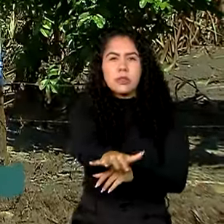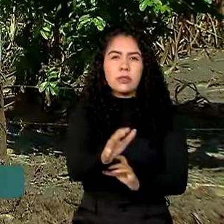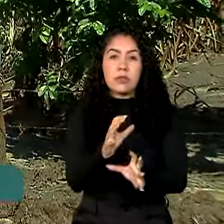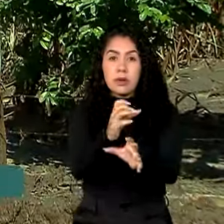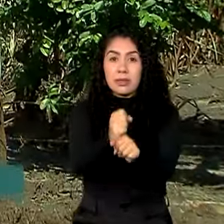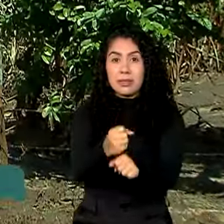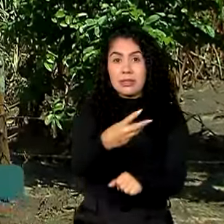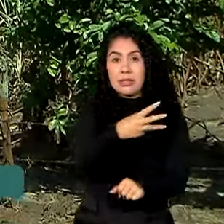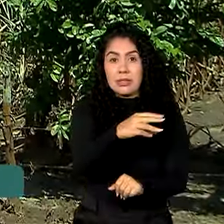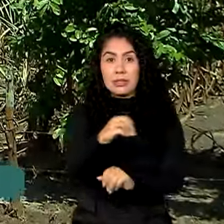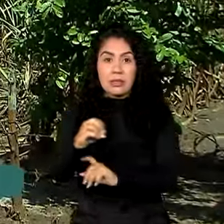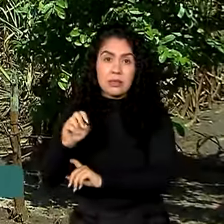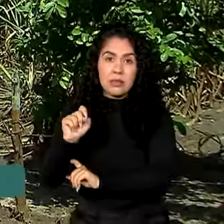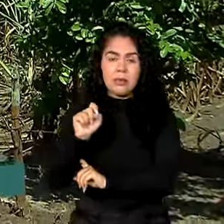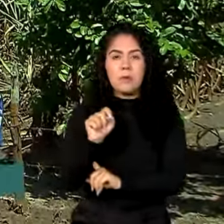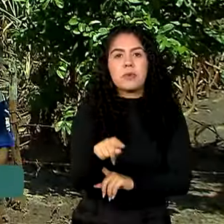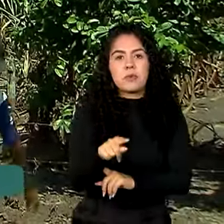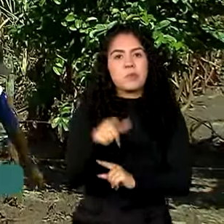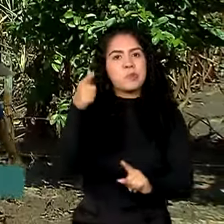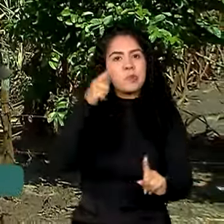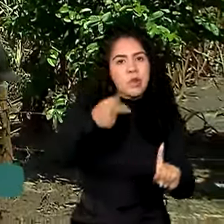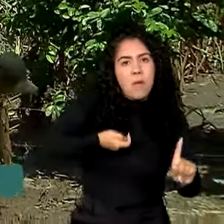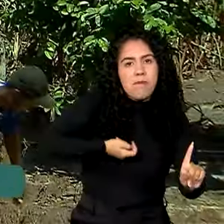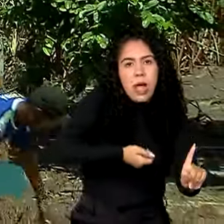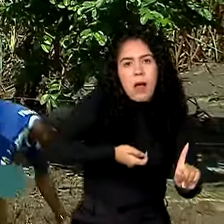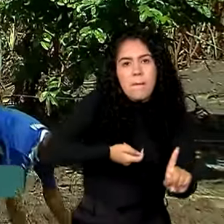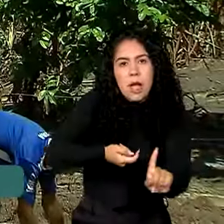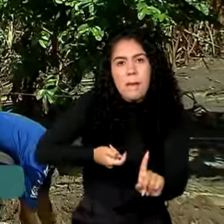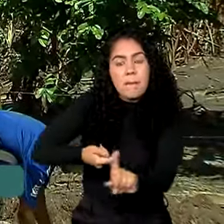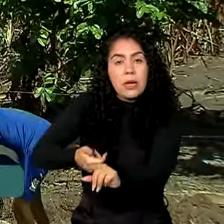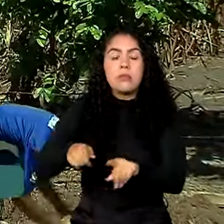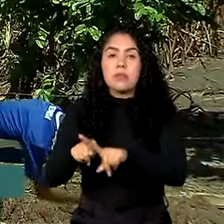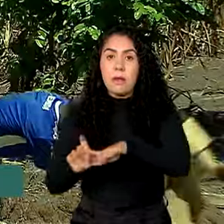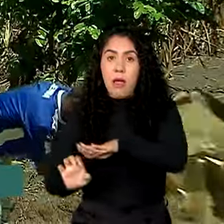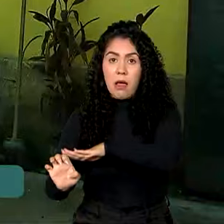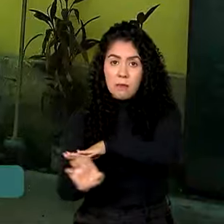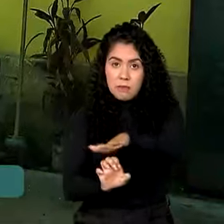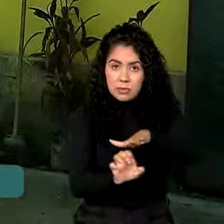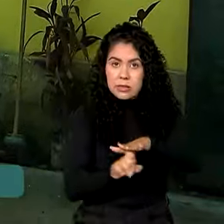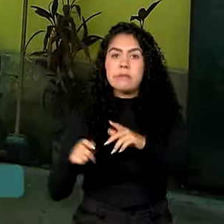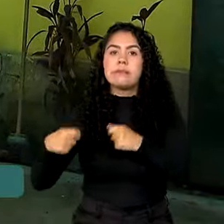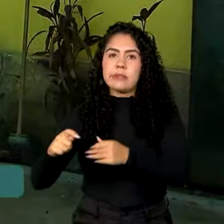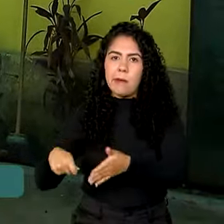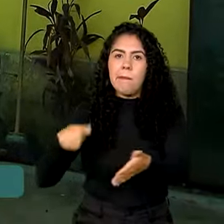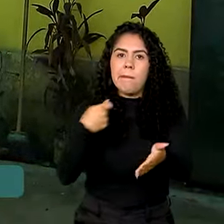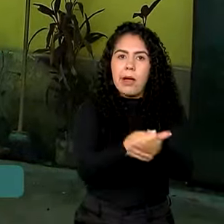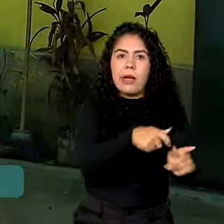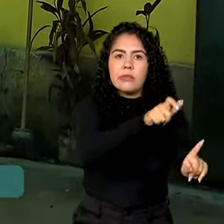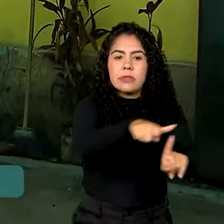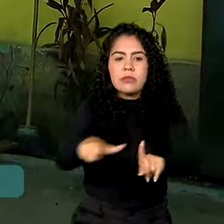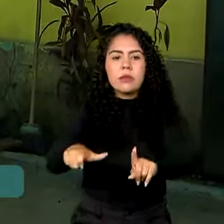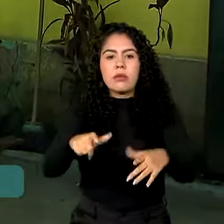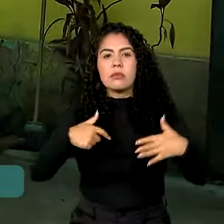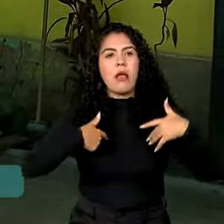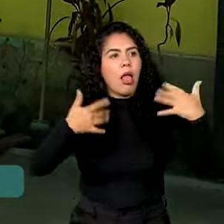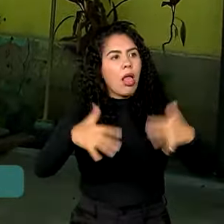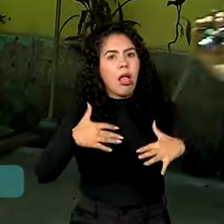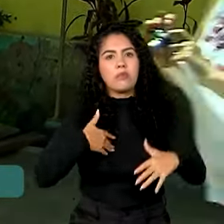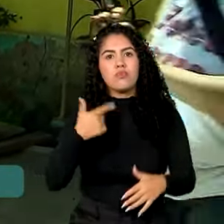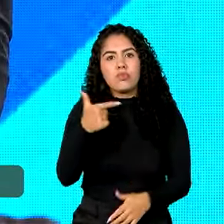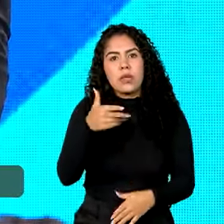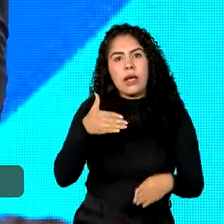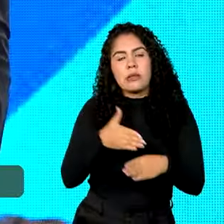300 mil pessoas sejam beneficiadas. As empresas também deverão indenizar pessoas que ficaram sem acesso a água